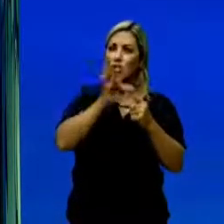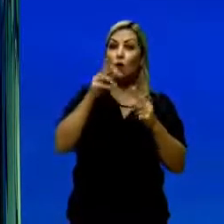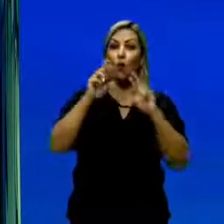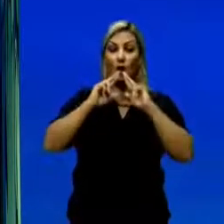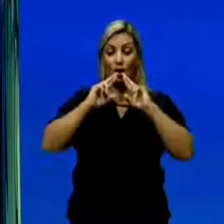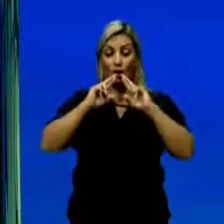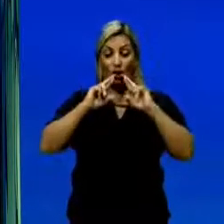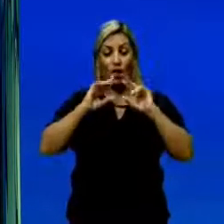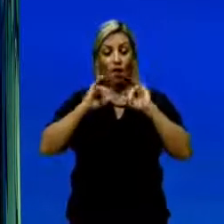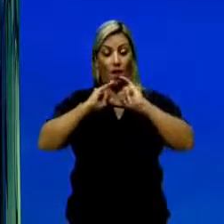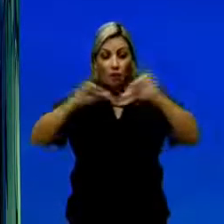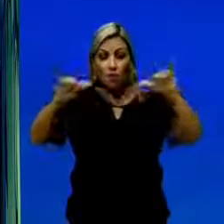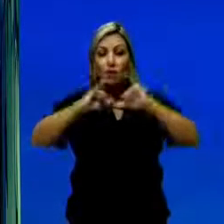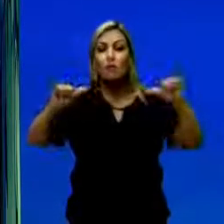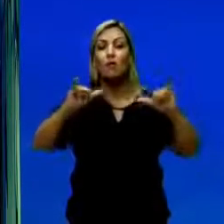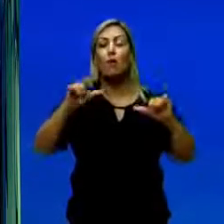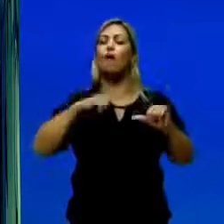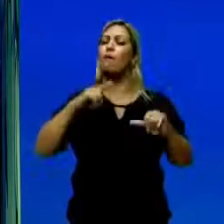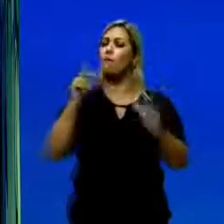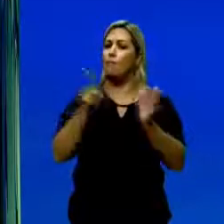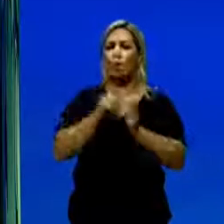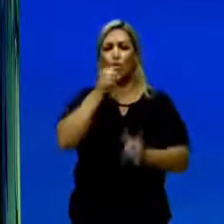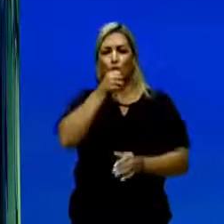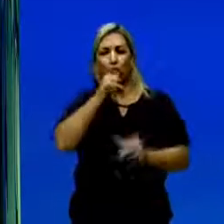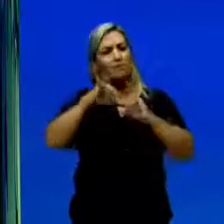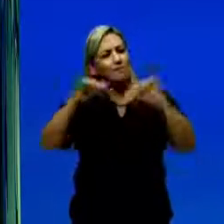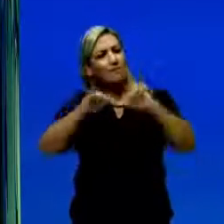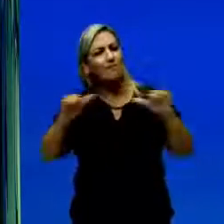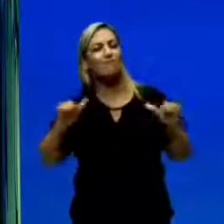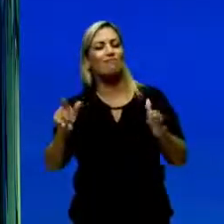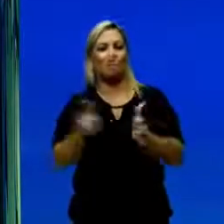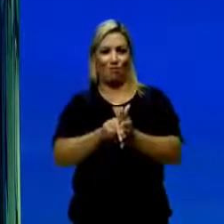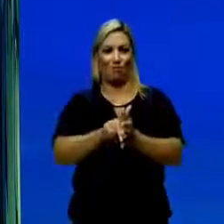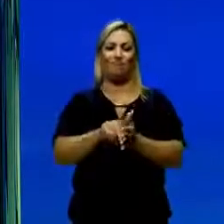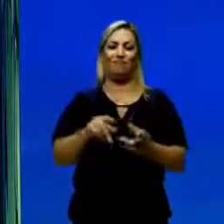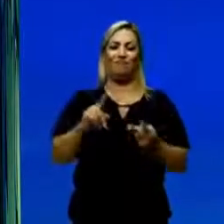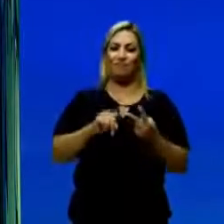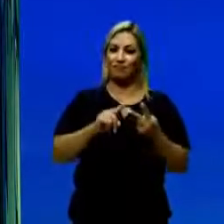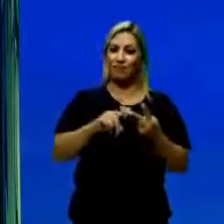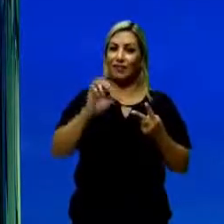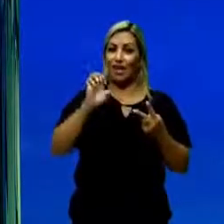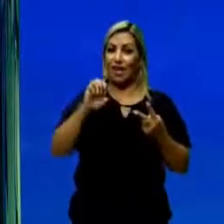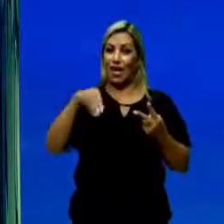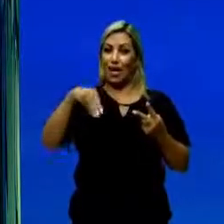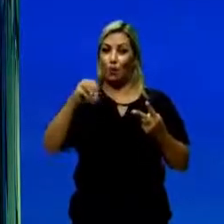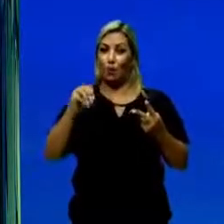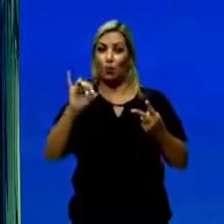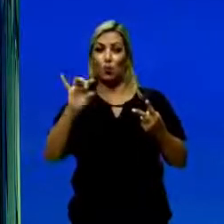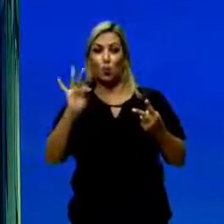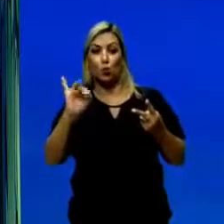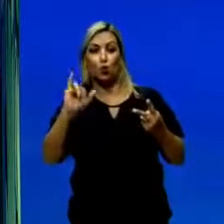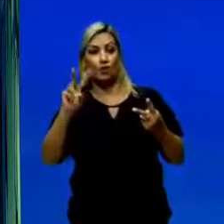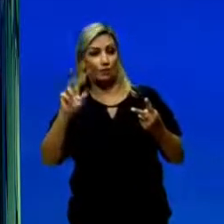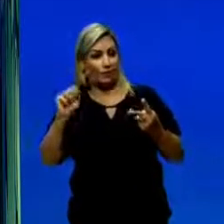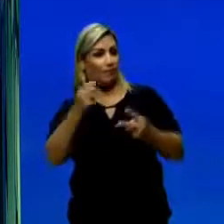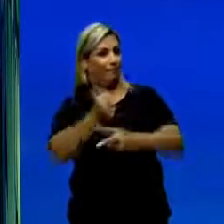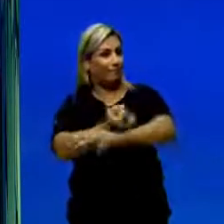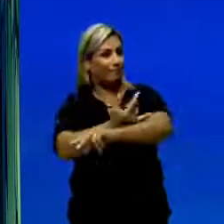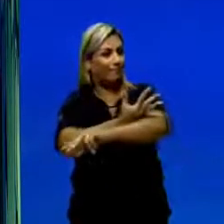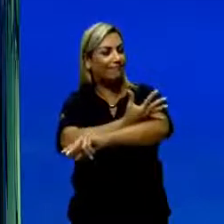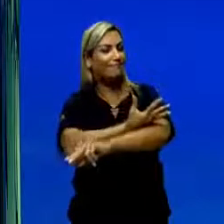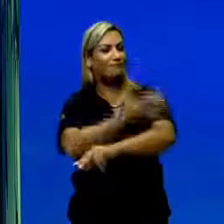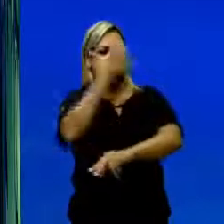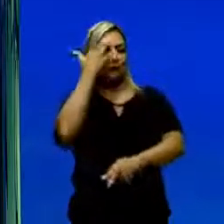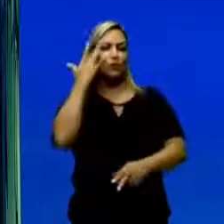nós estamos falando sobre a informação. Também sobre a função emotiva, ela que está relacionada ao